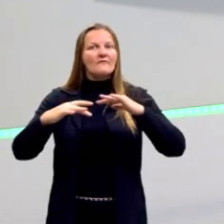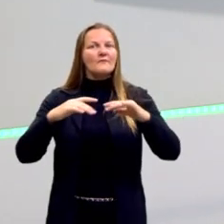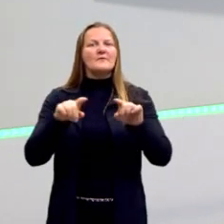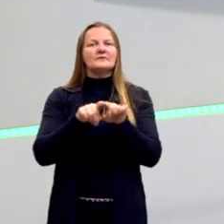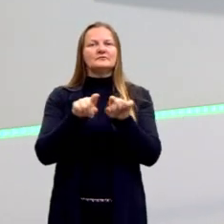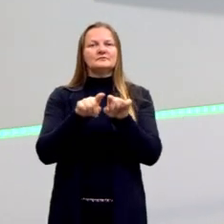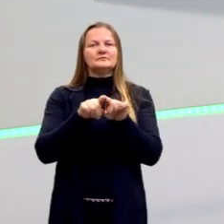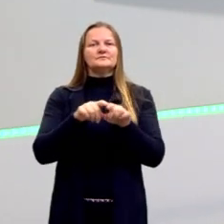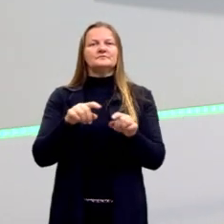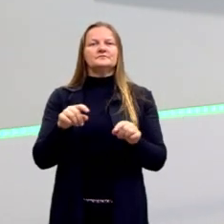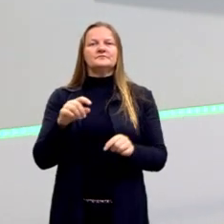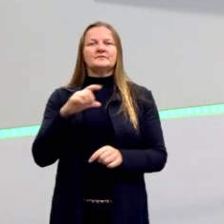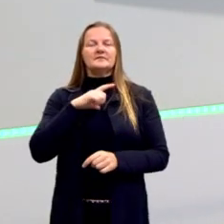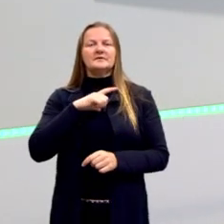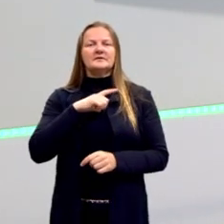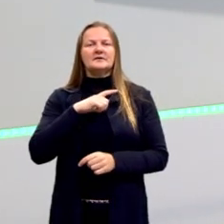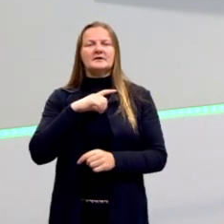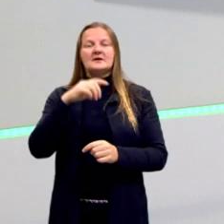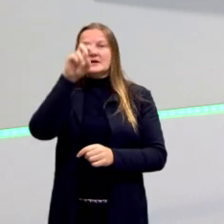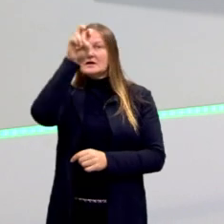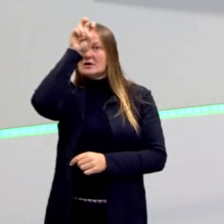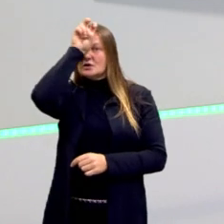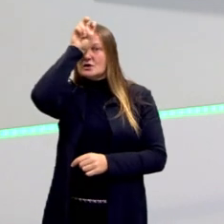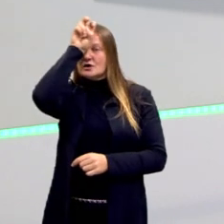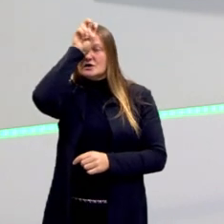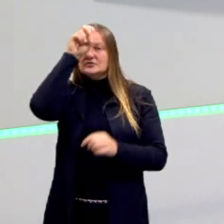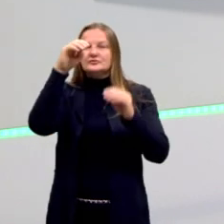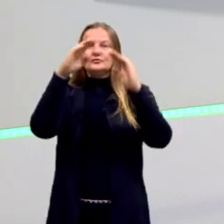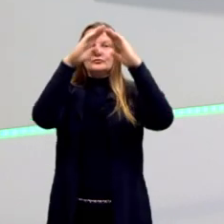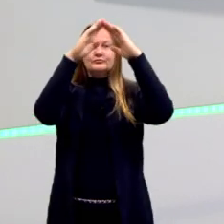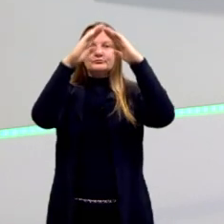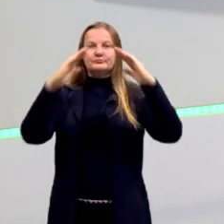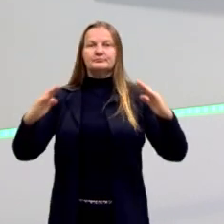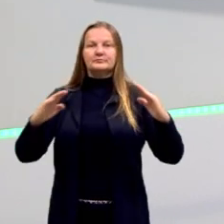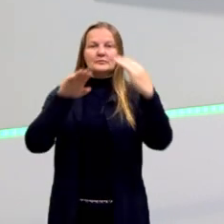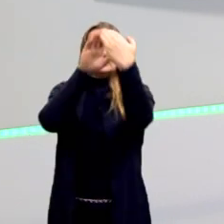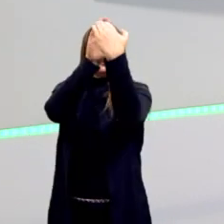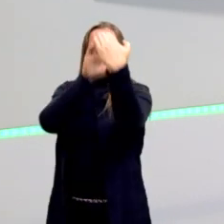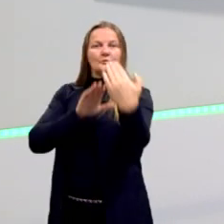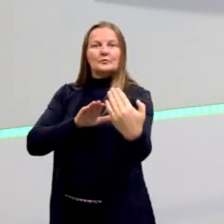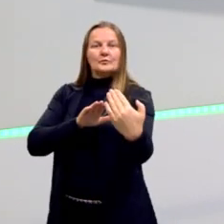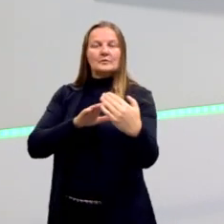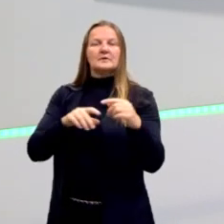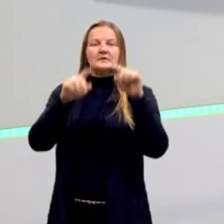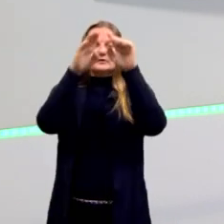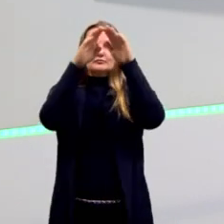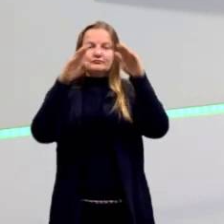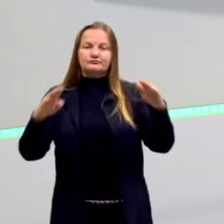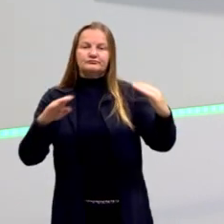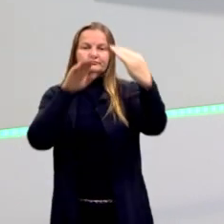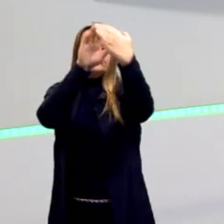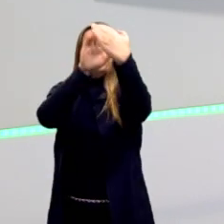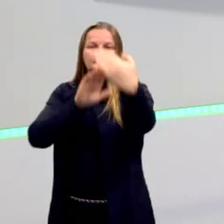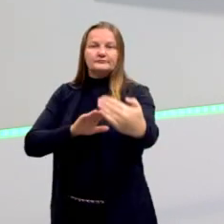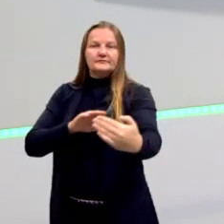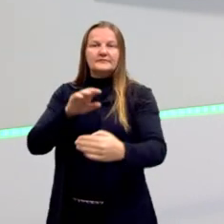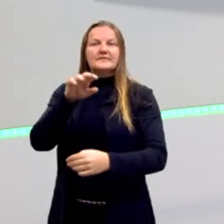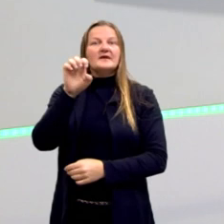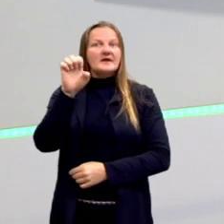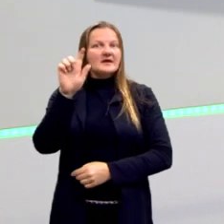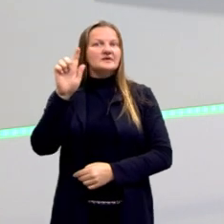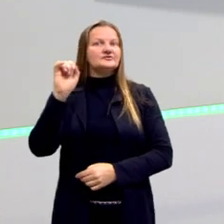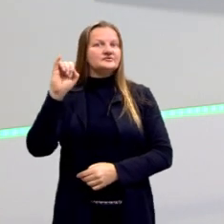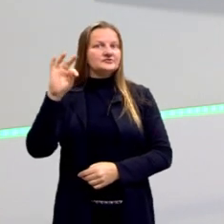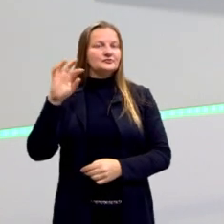até as pirâmides do Egito, que são pirâmides que possuem faces triangulares, como também em